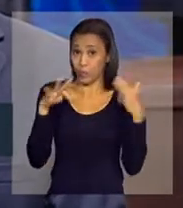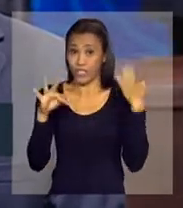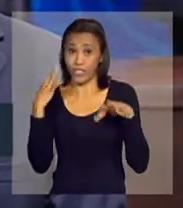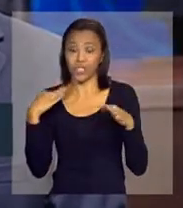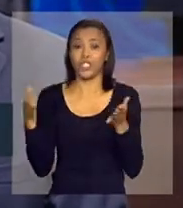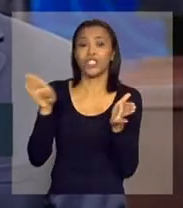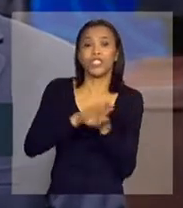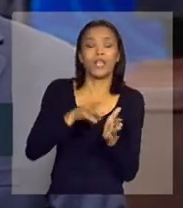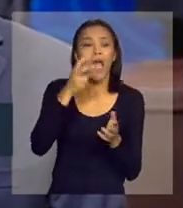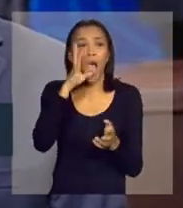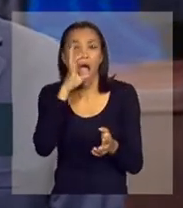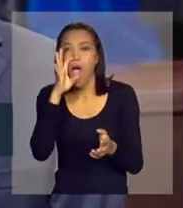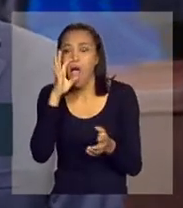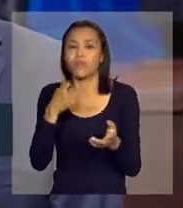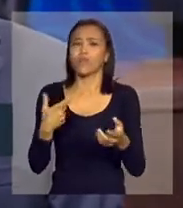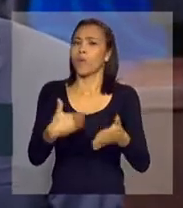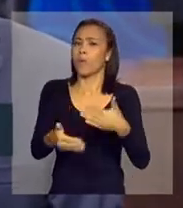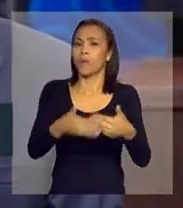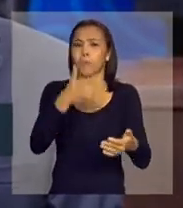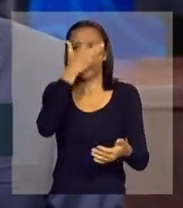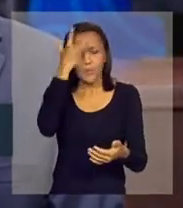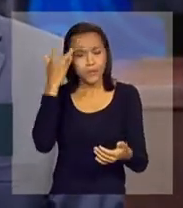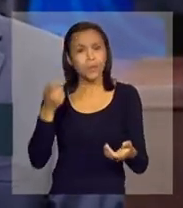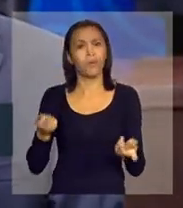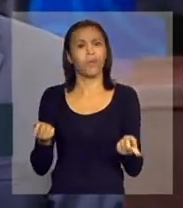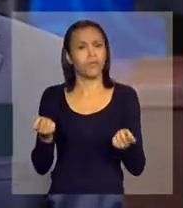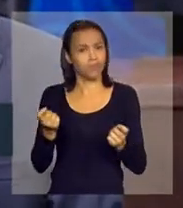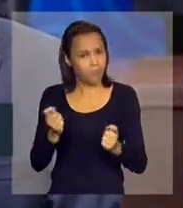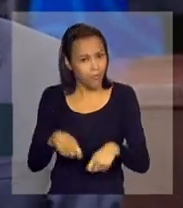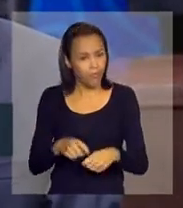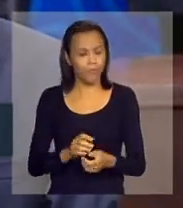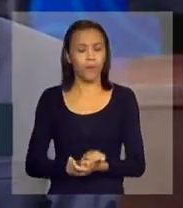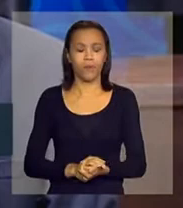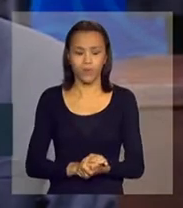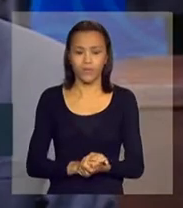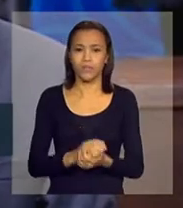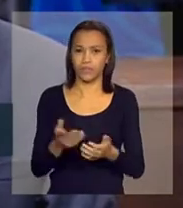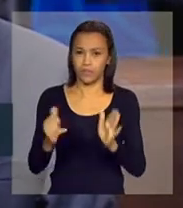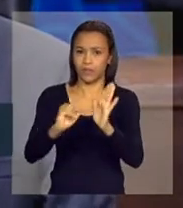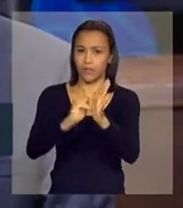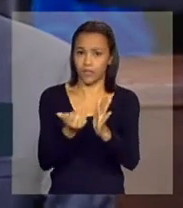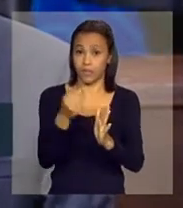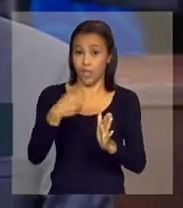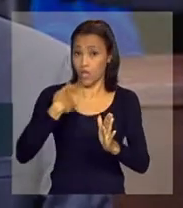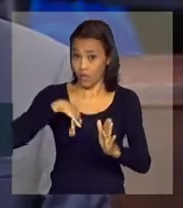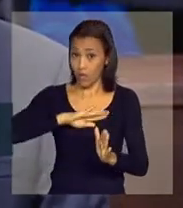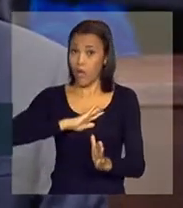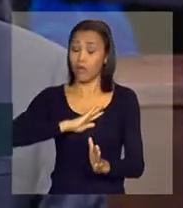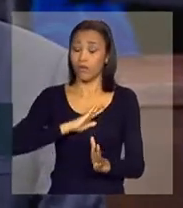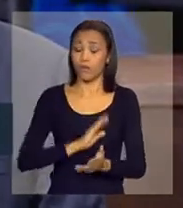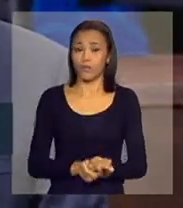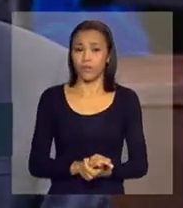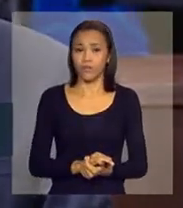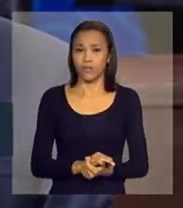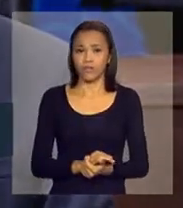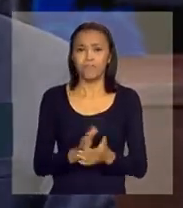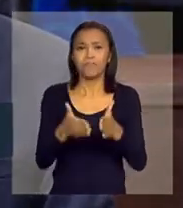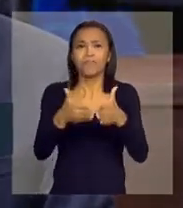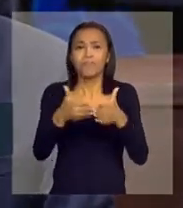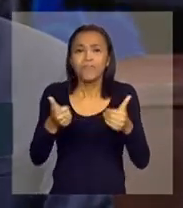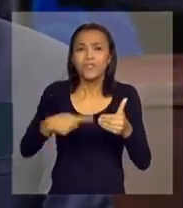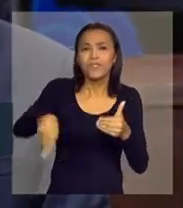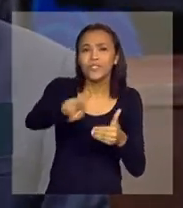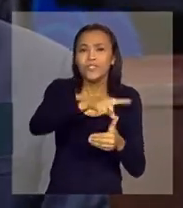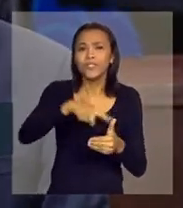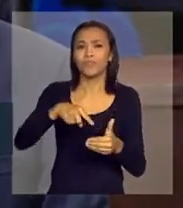a Copa do Mundo, qualquer pessoa com essas condições pode se inscrever. E nós fazemos um apelo para